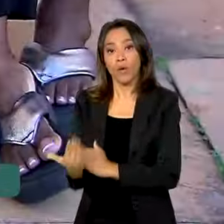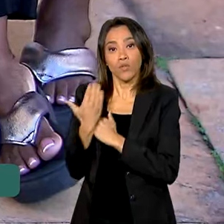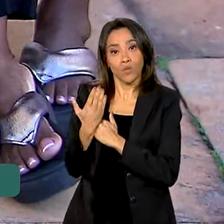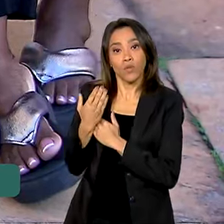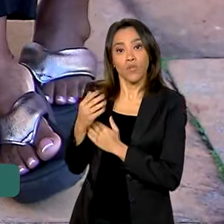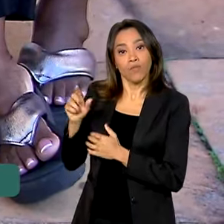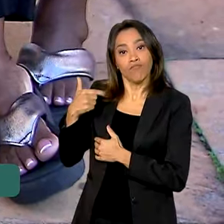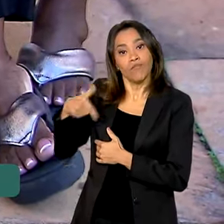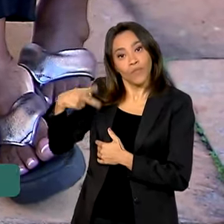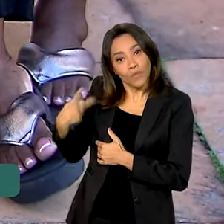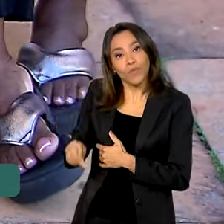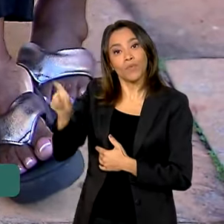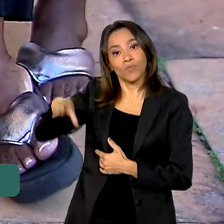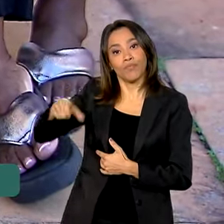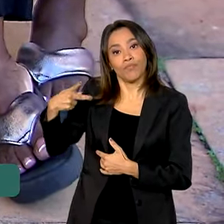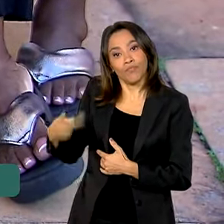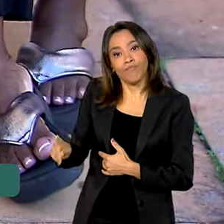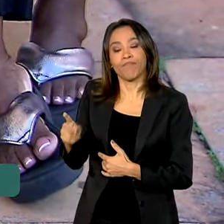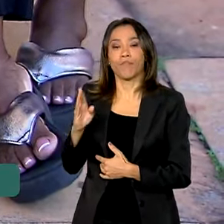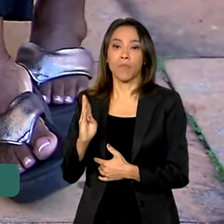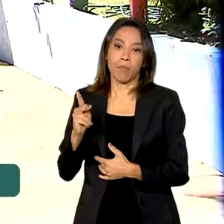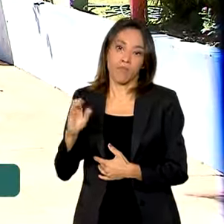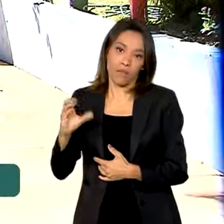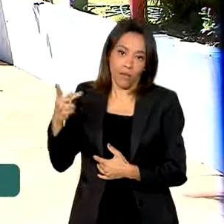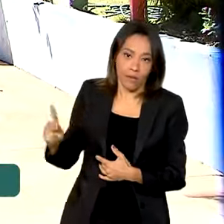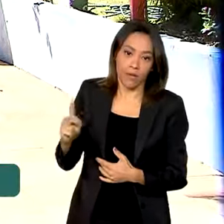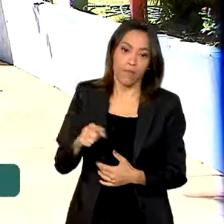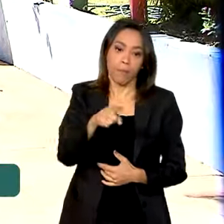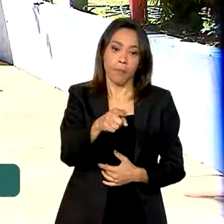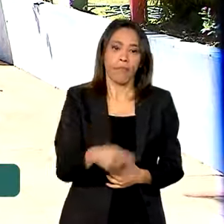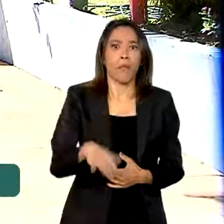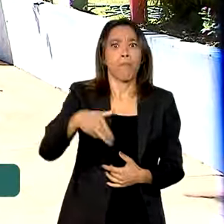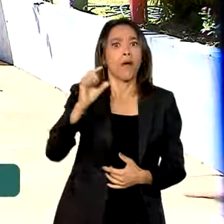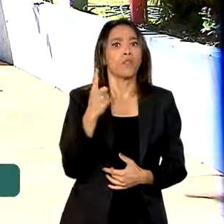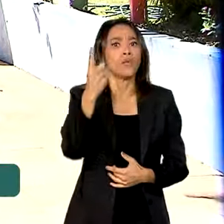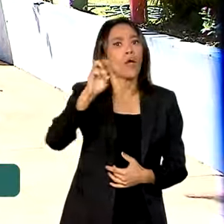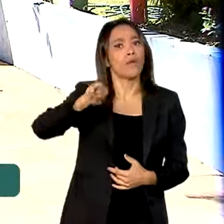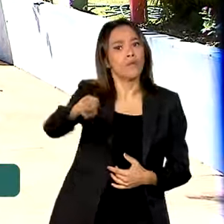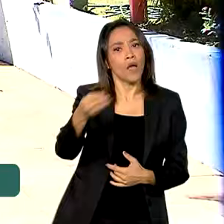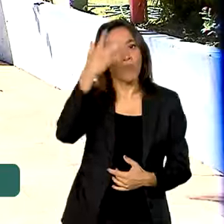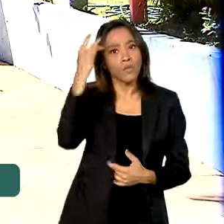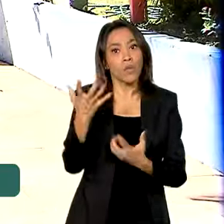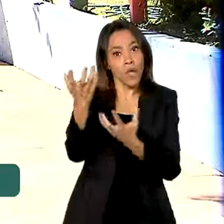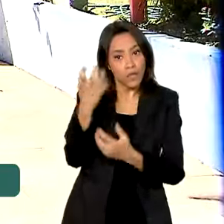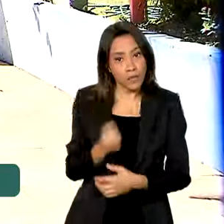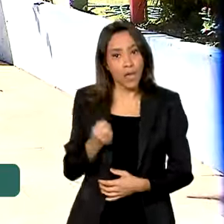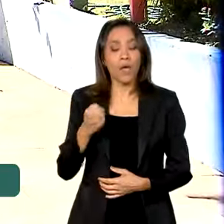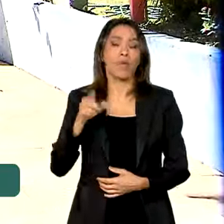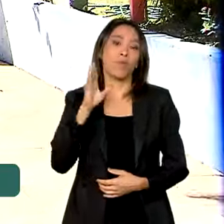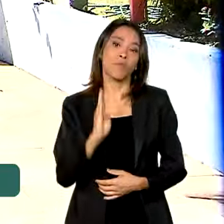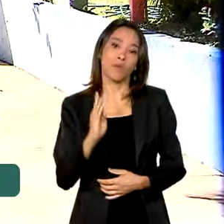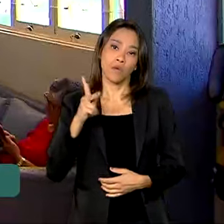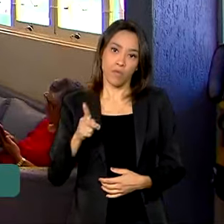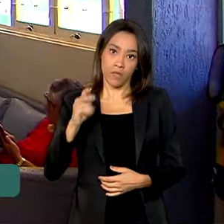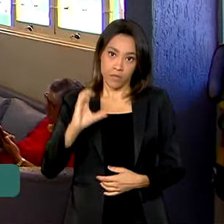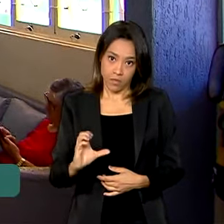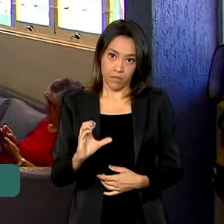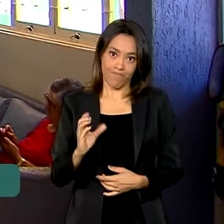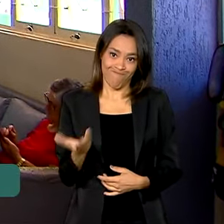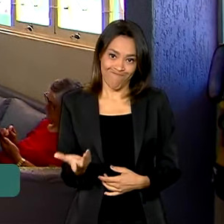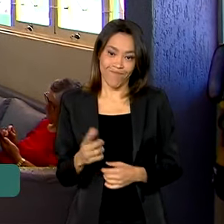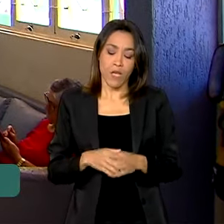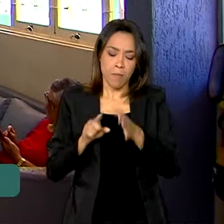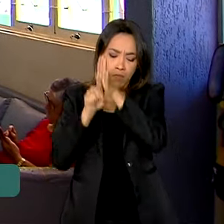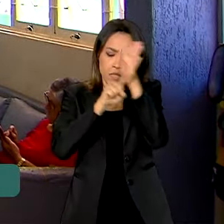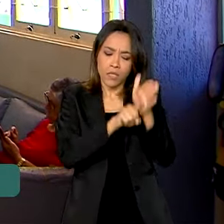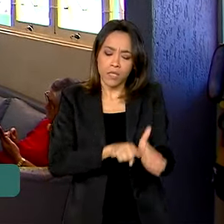dele. No Brasil, mais de 5 milhões de pessoas recebem auxílios assistenciais do INSS, como o BPC. De acordo com